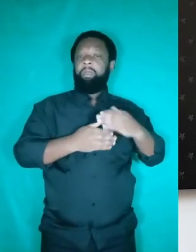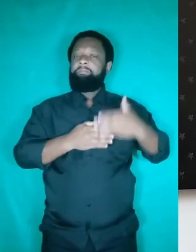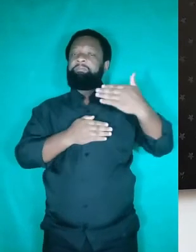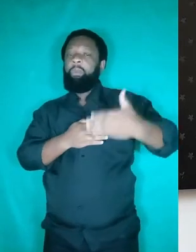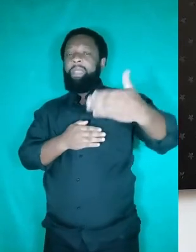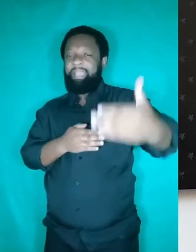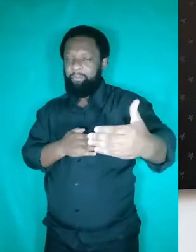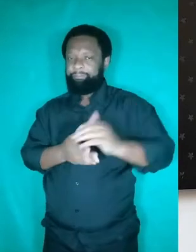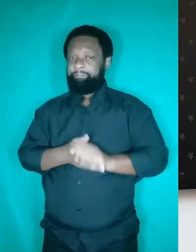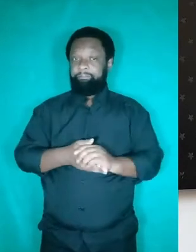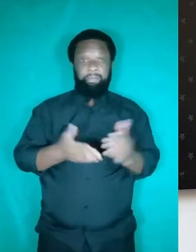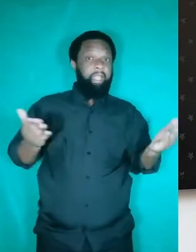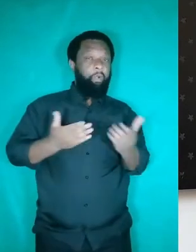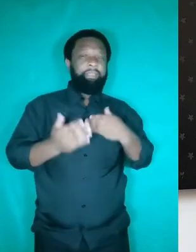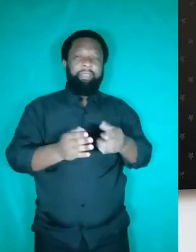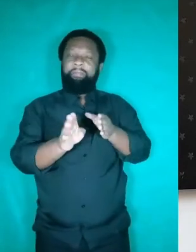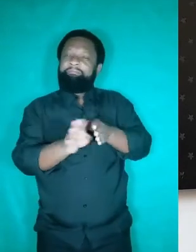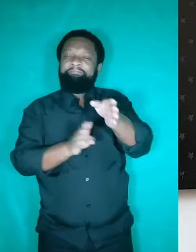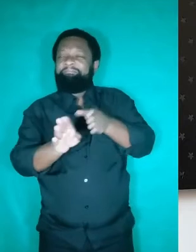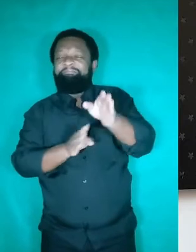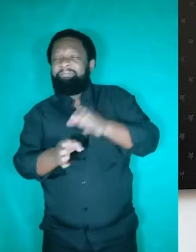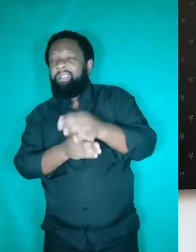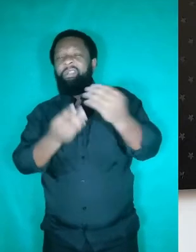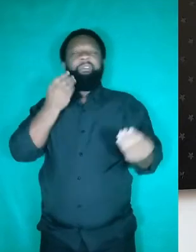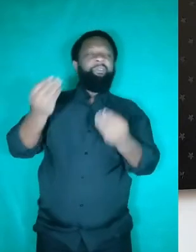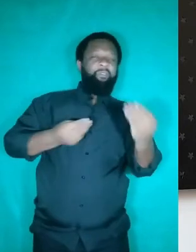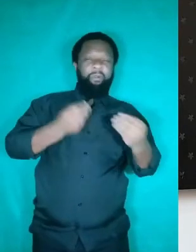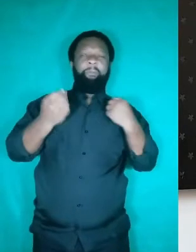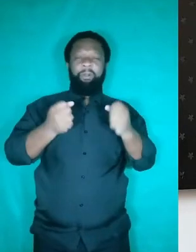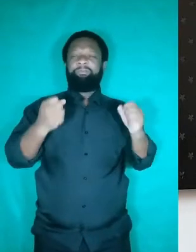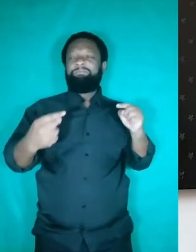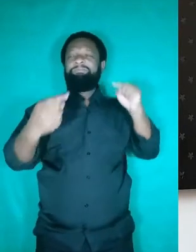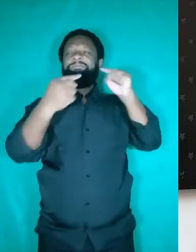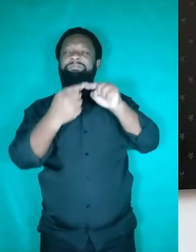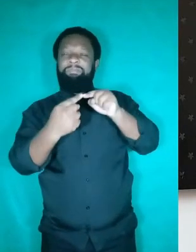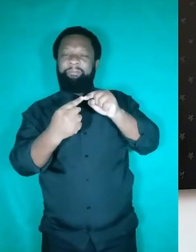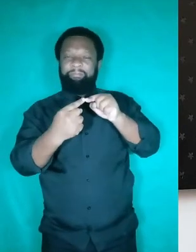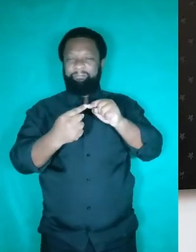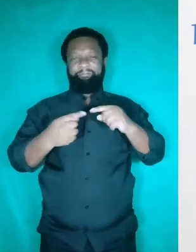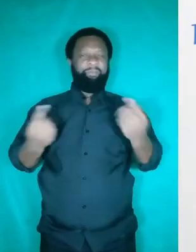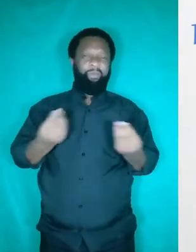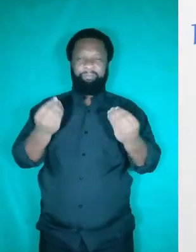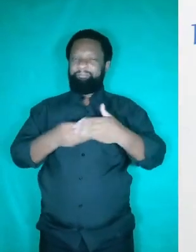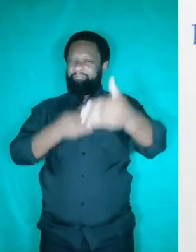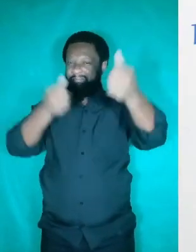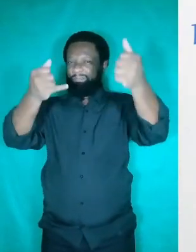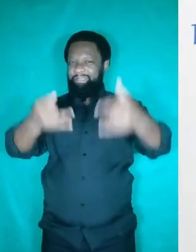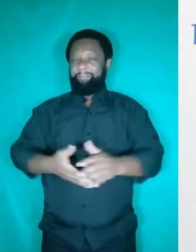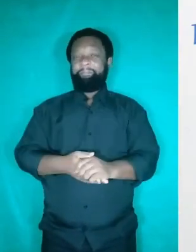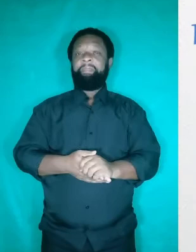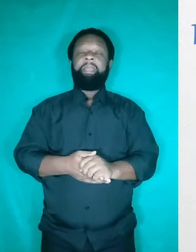Então, agora vamos ver algumas dicas de como a gente pode atender esse critério da competência 4. Minha primeira